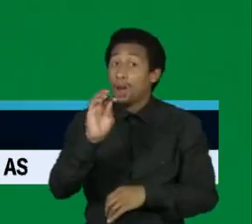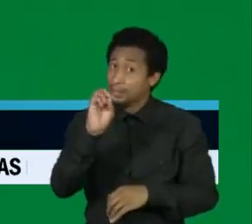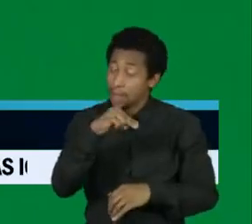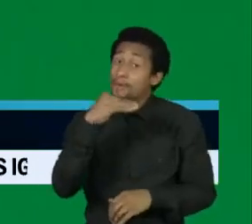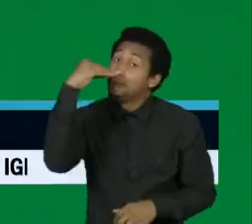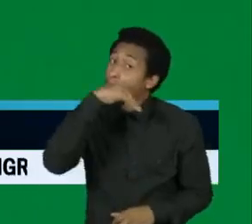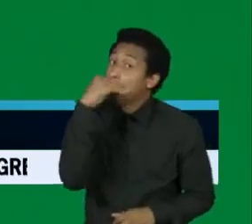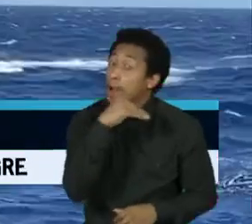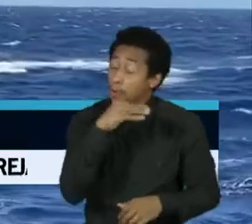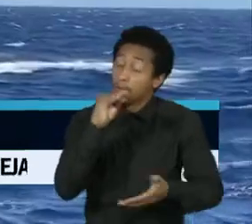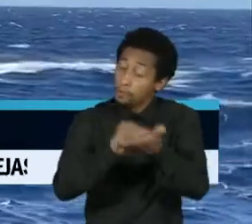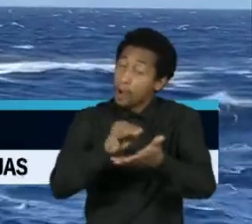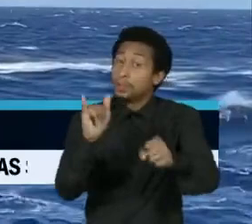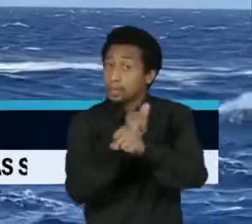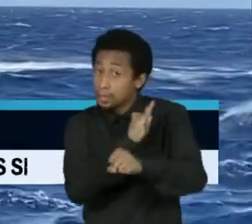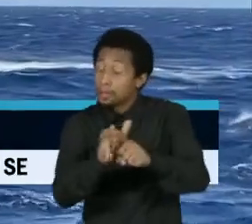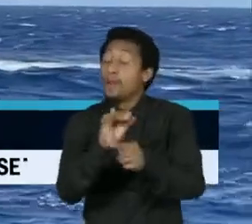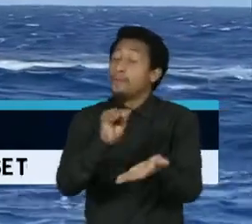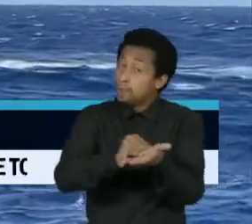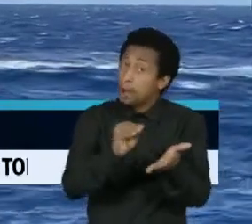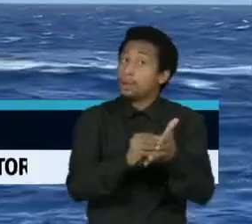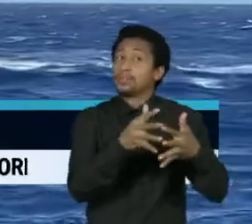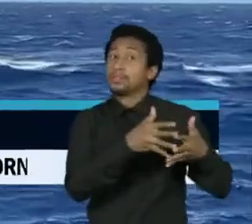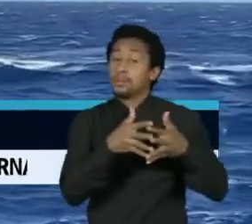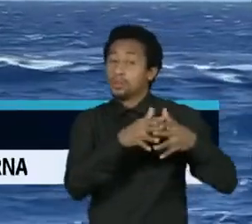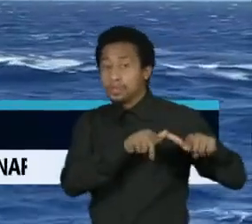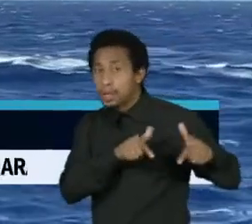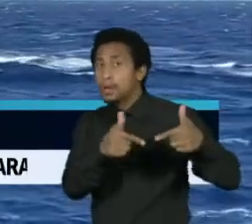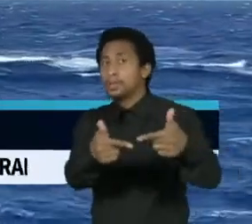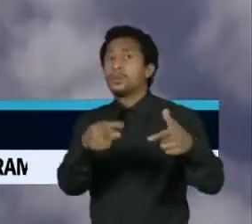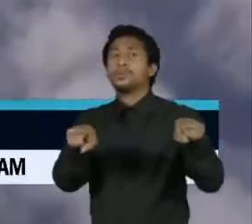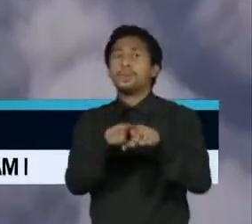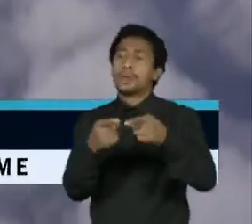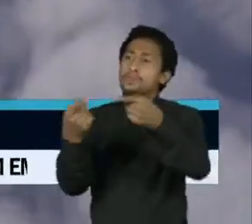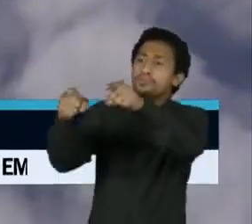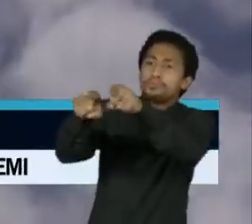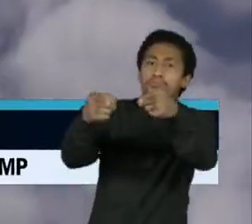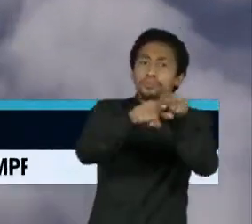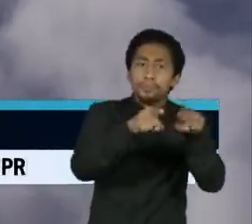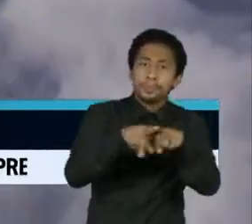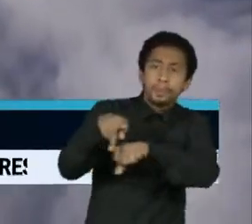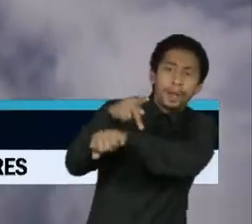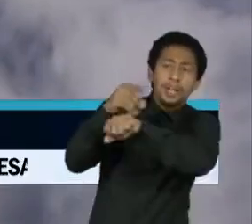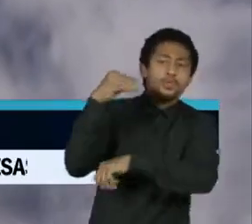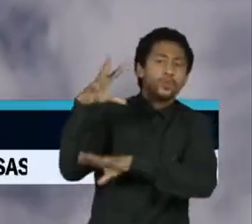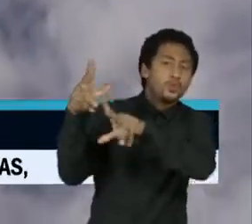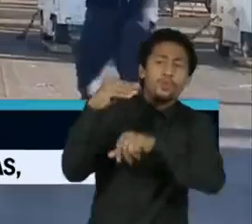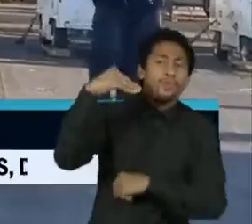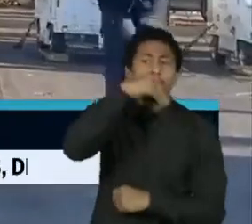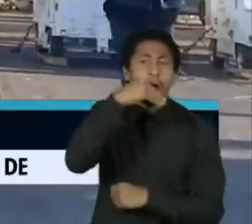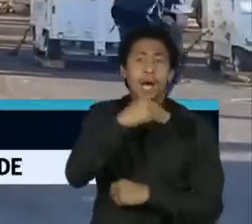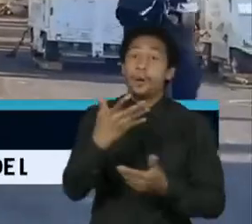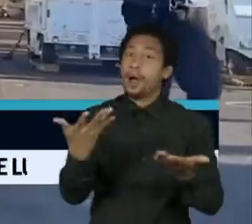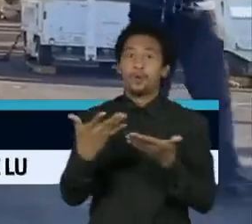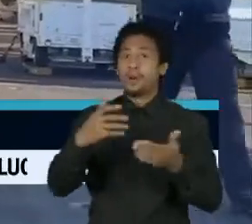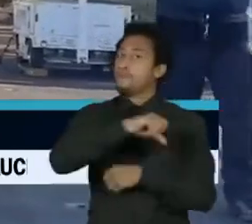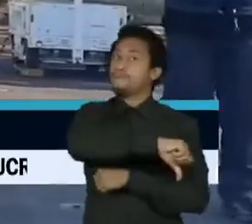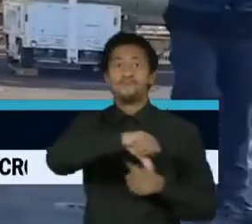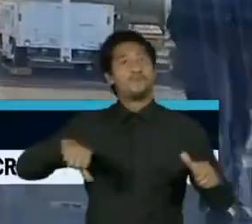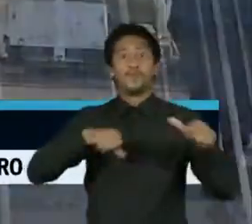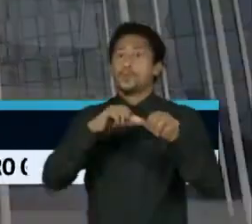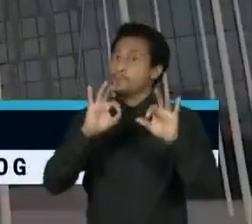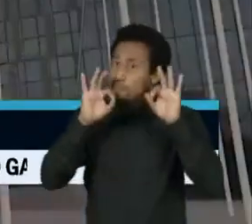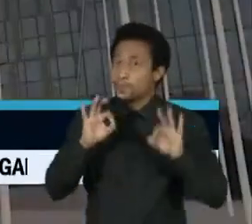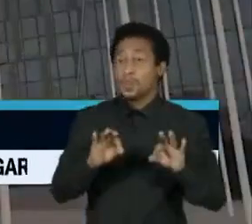falta de coordenação estratégica entre os Estados Unidos e os seus aliados da OTAN. Agora, a situação mudou radicalmente